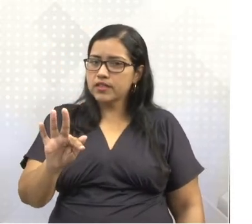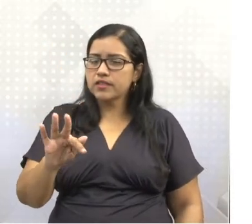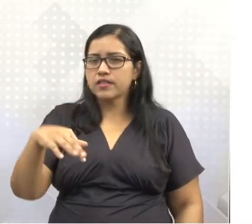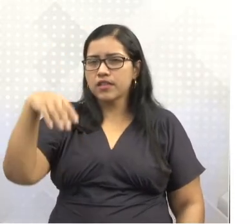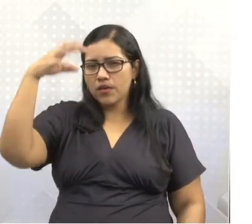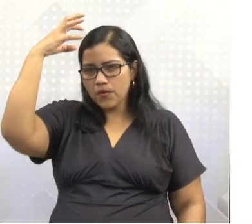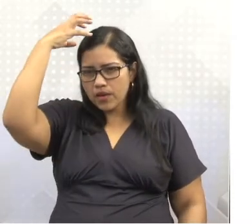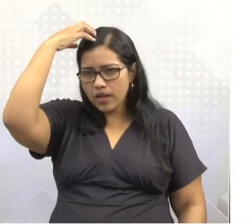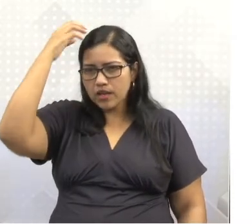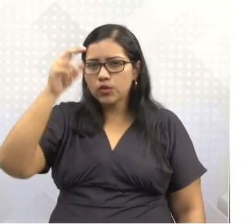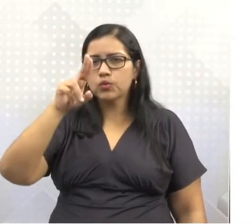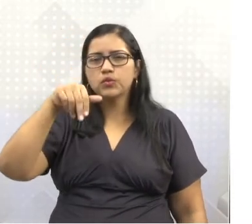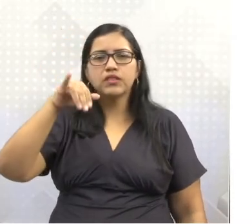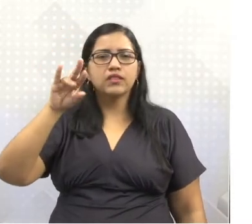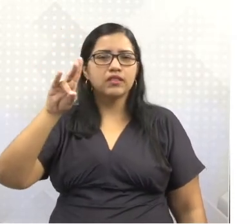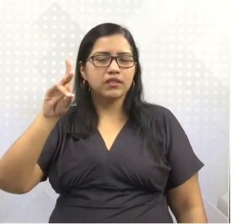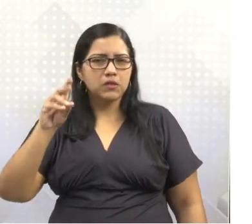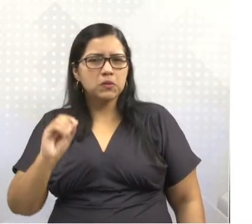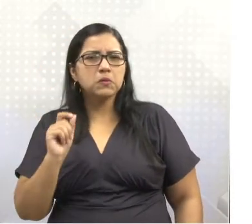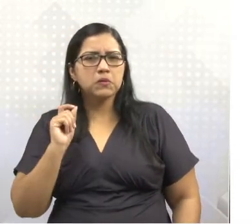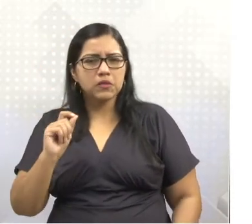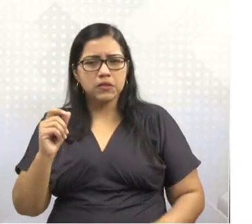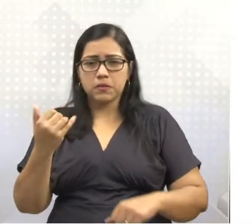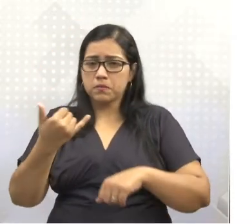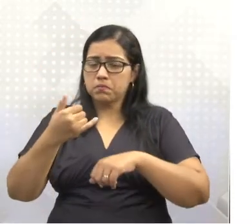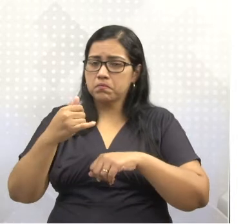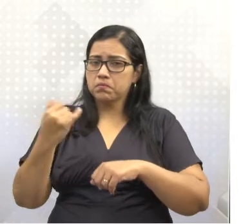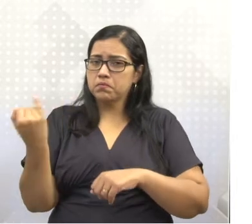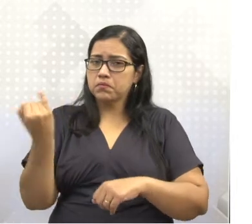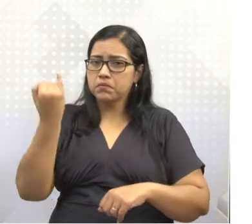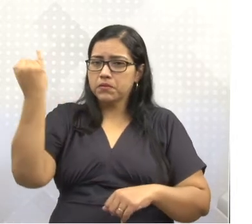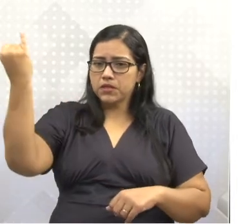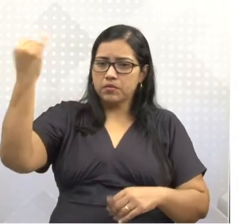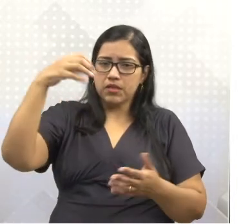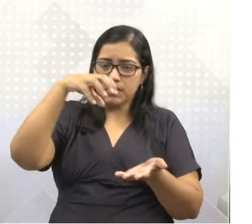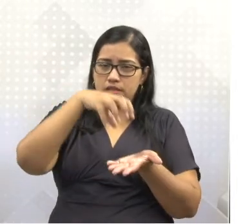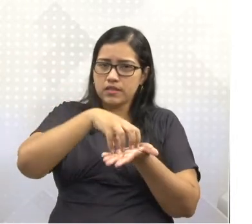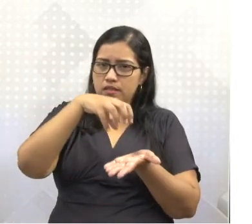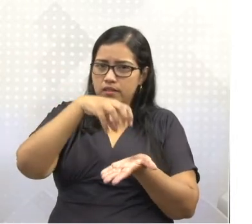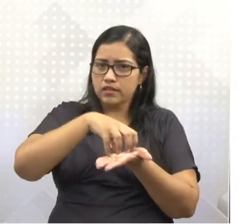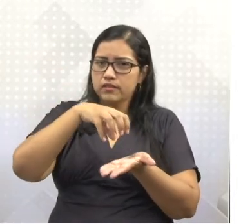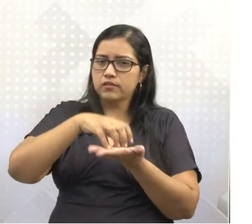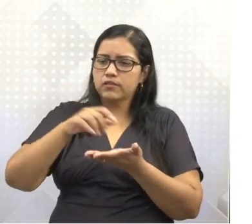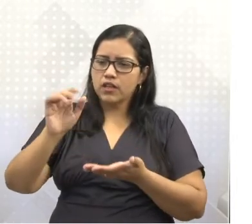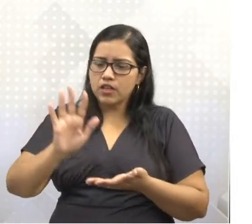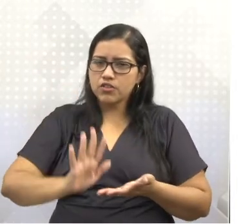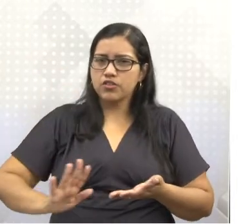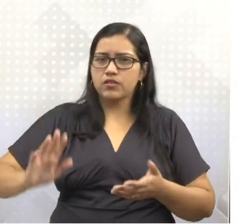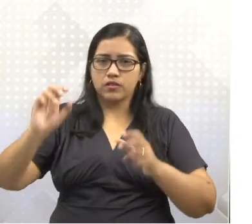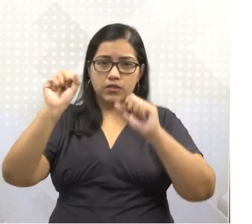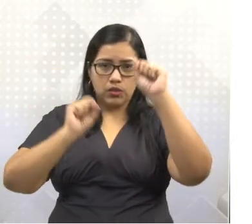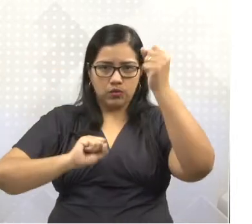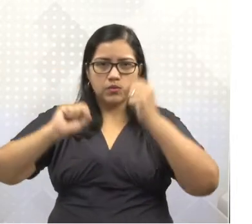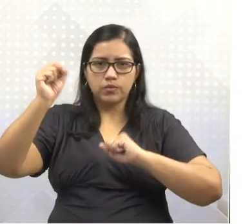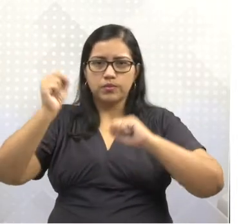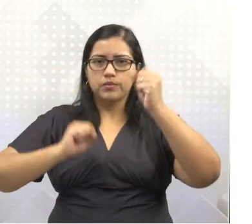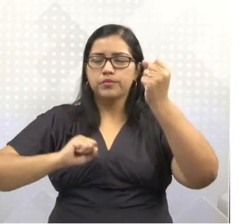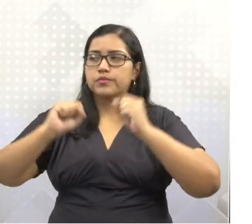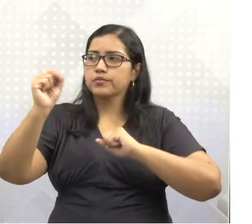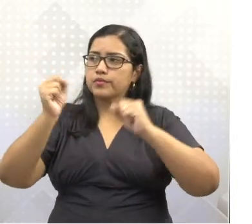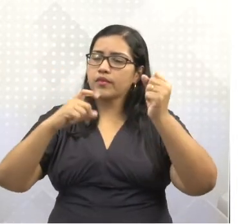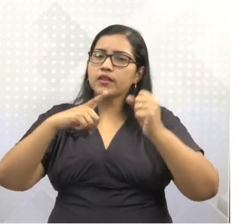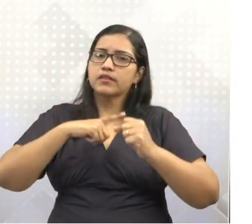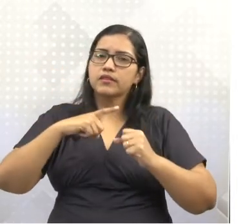concentram, abrigam os principais centros da região, no que diz respeito às regiões industriais. Compõem o